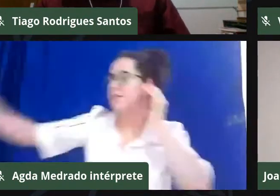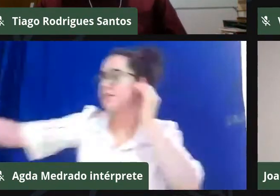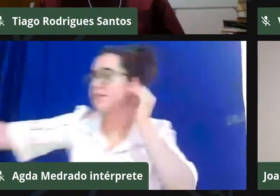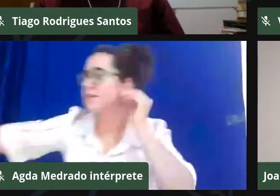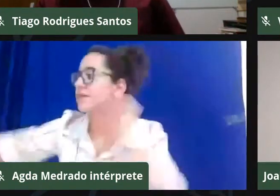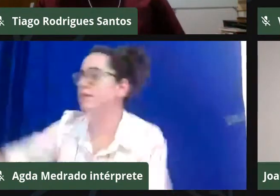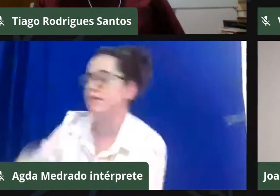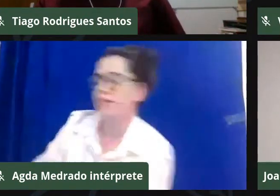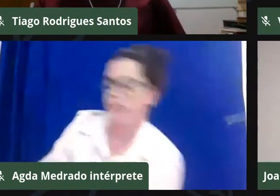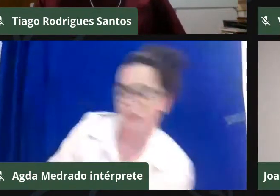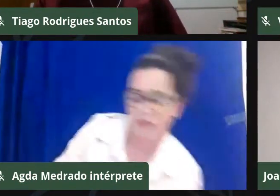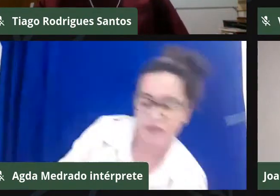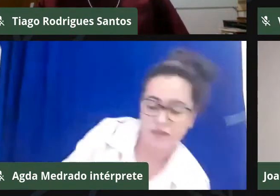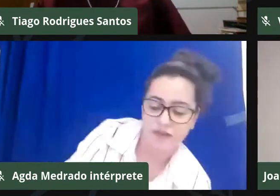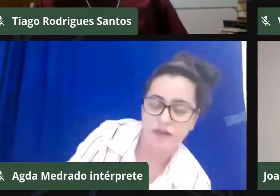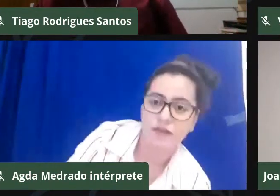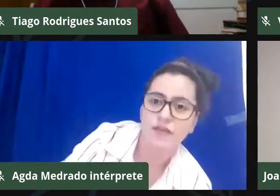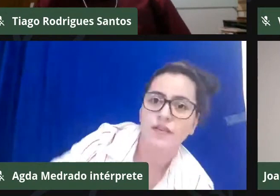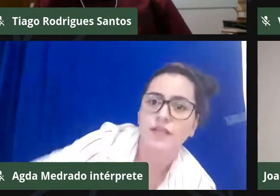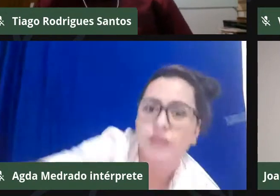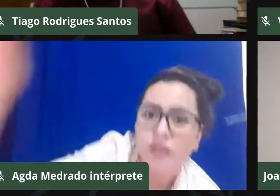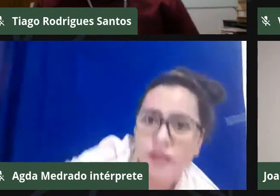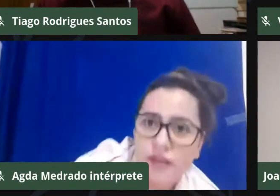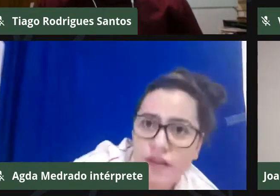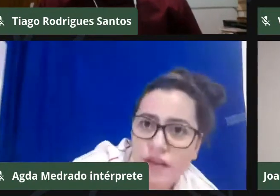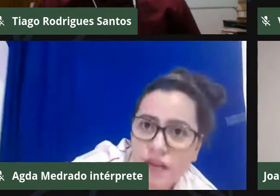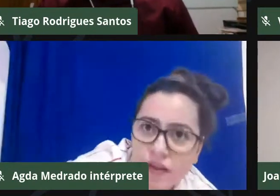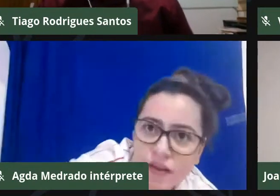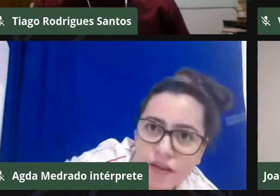contando com a presença. Valéria,